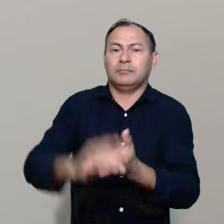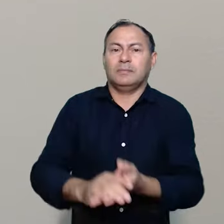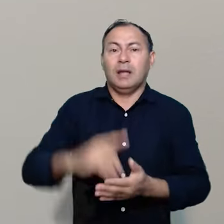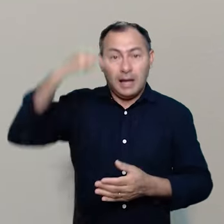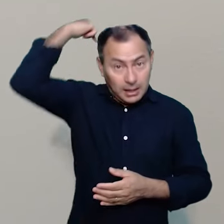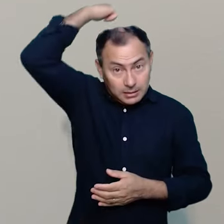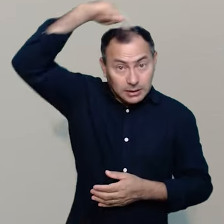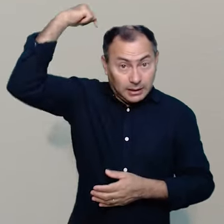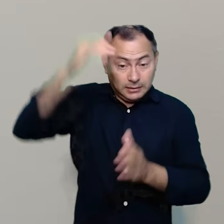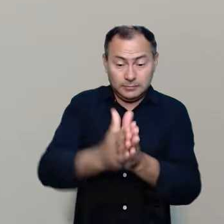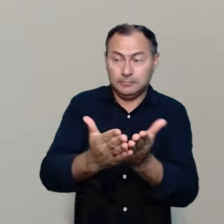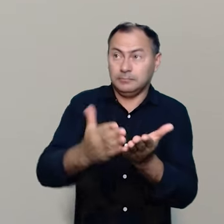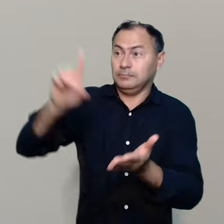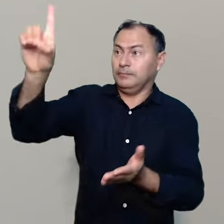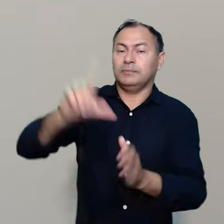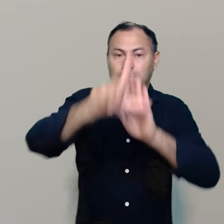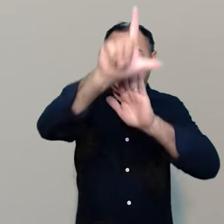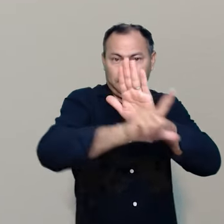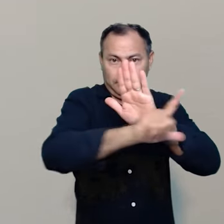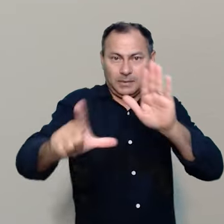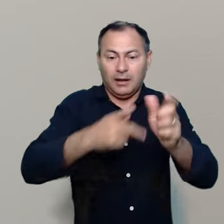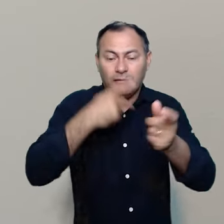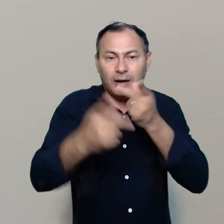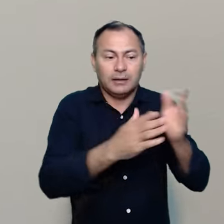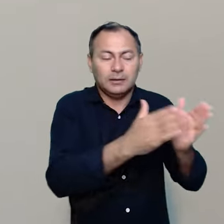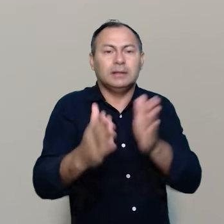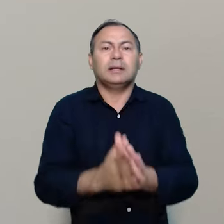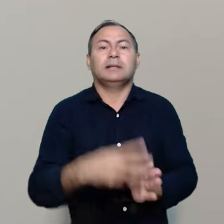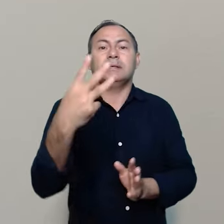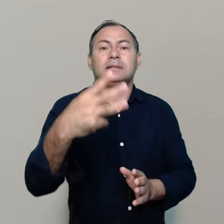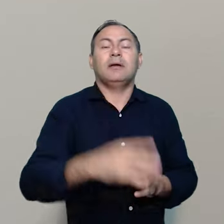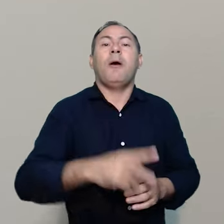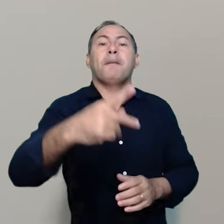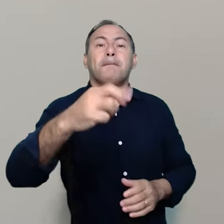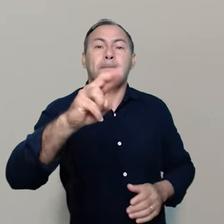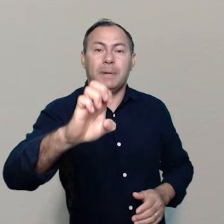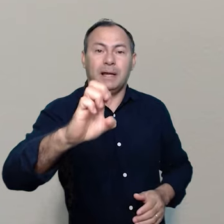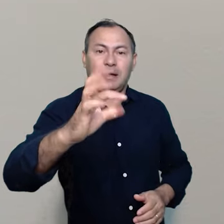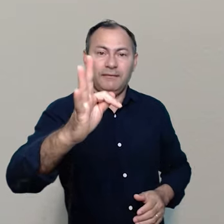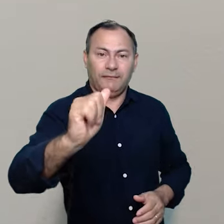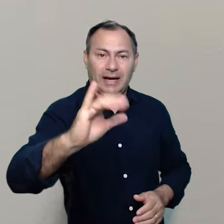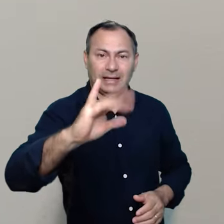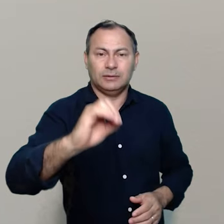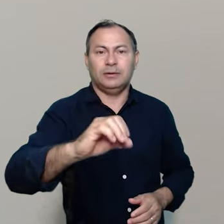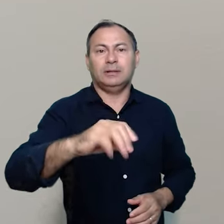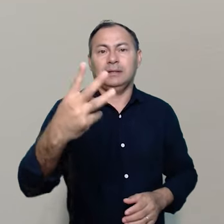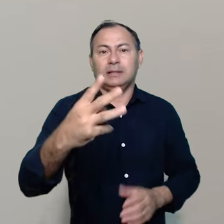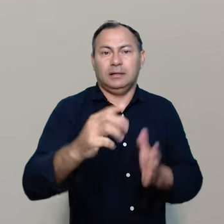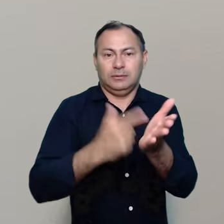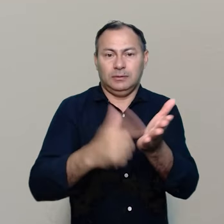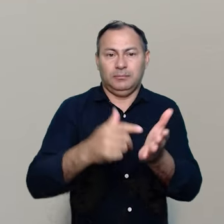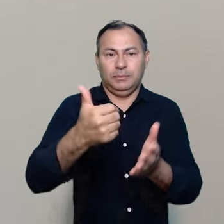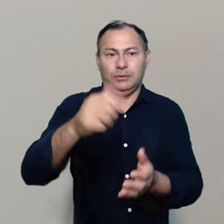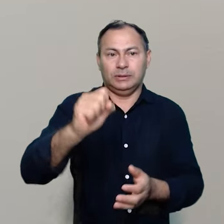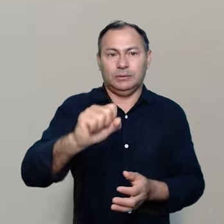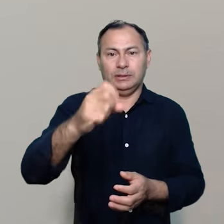Escritura na liturgia, como nos diz o prefácio da terceira edição de 1981 do